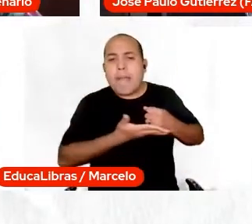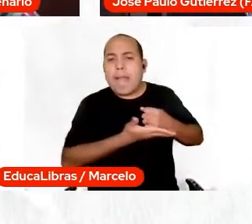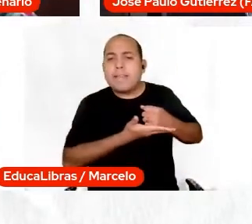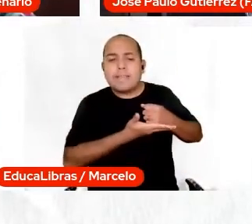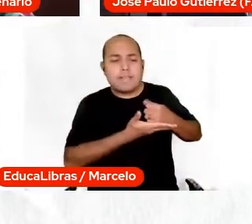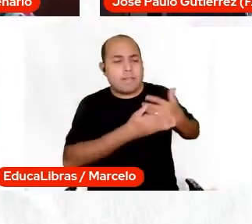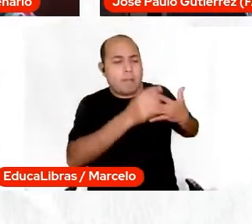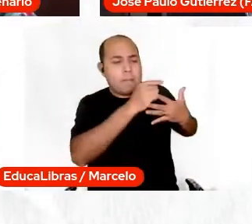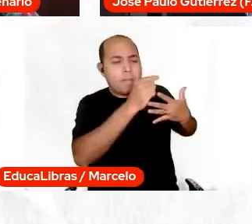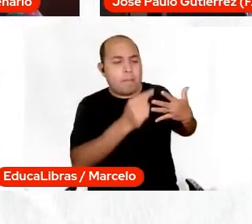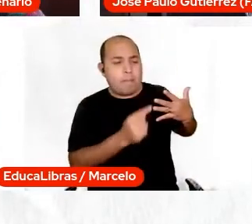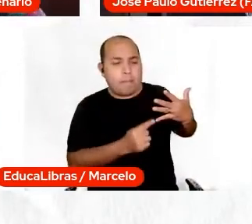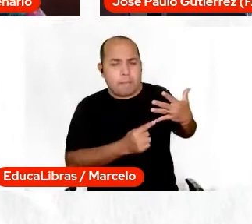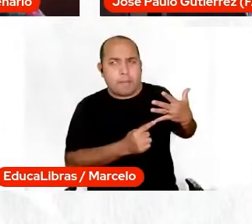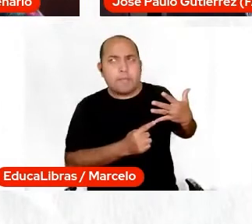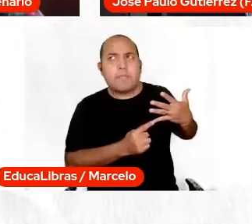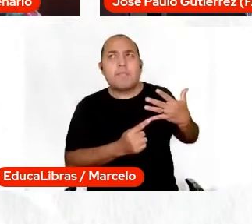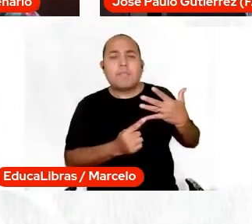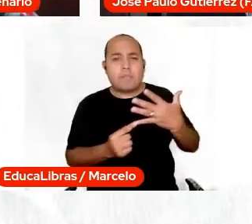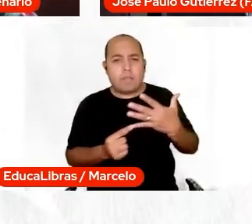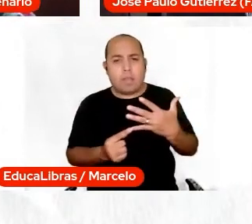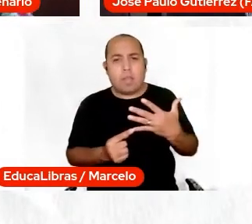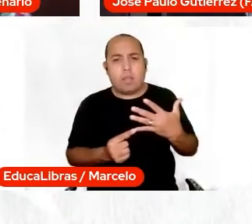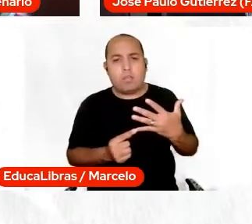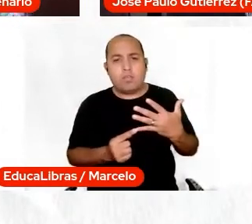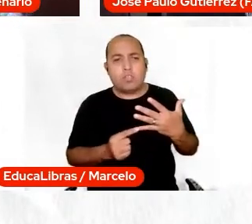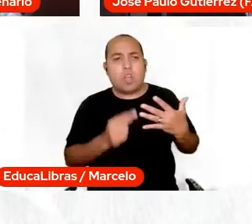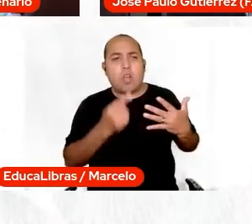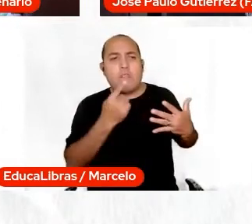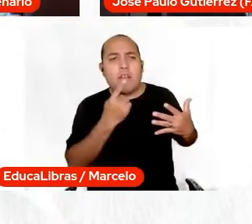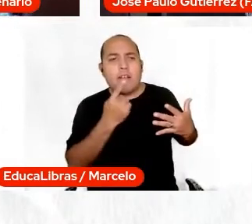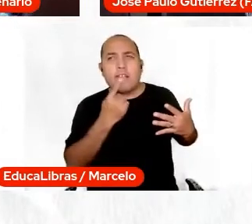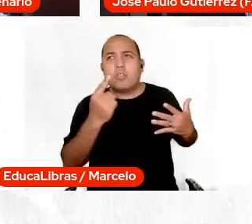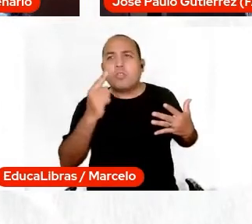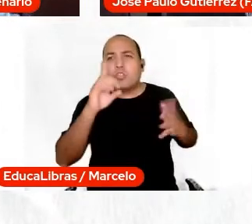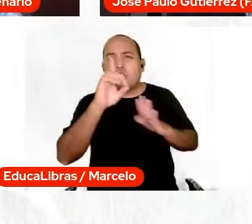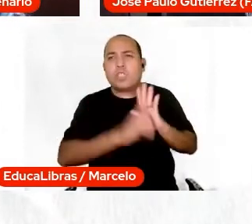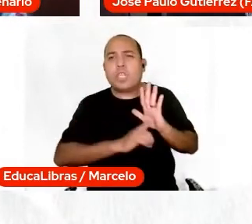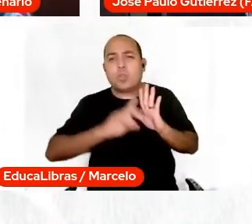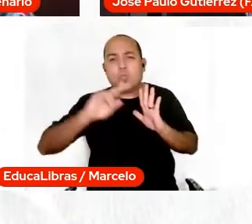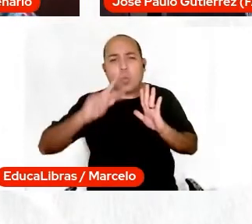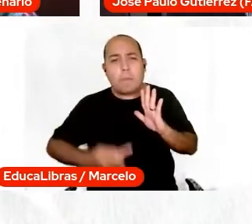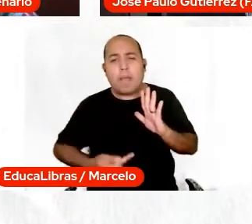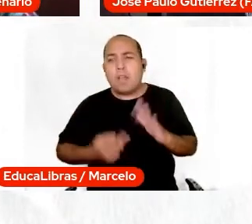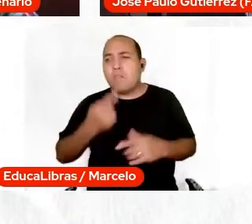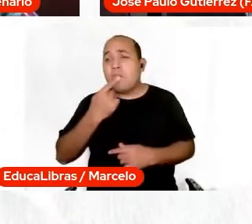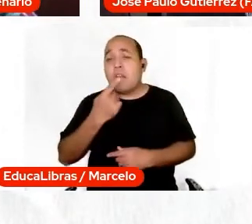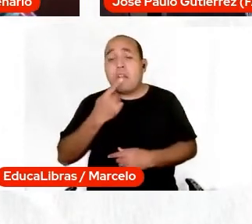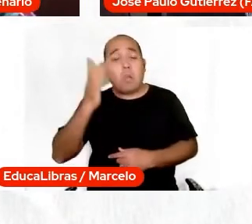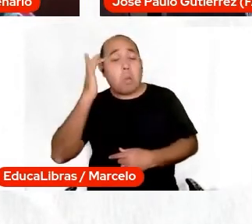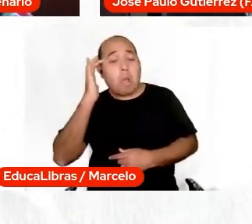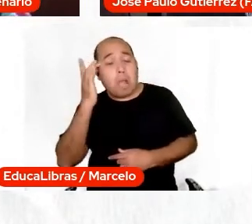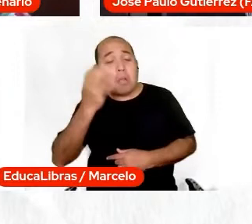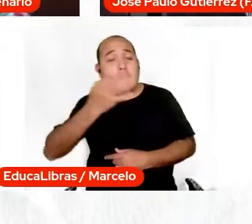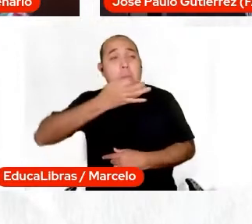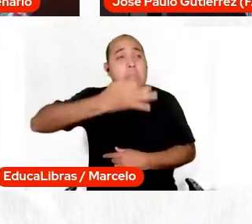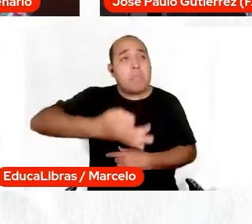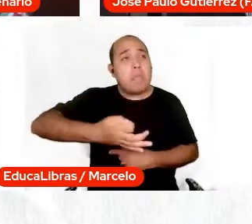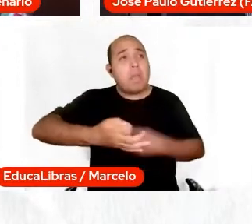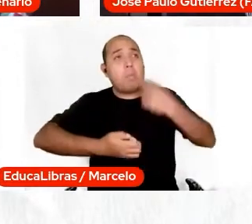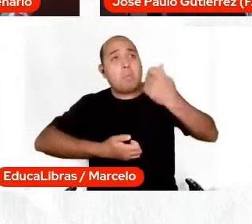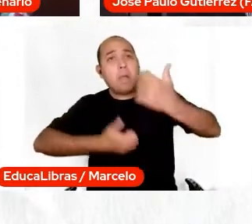do consenso, Ou de um senso comum, estamos a partir de documentos, como o professor José Paulo mostrou,